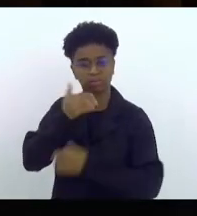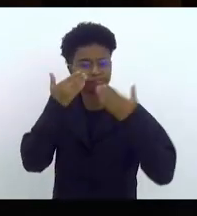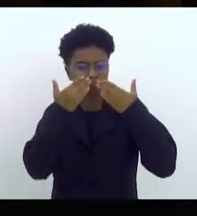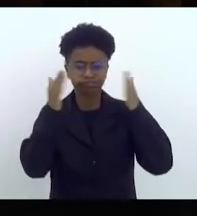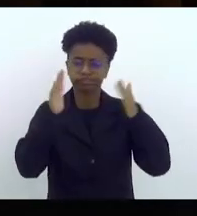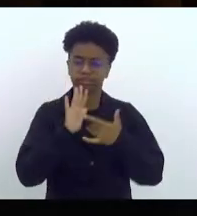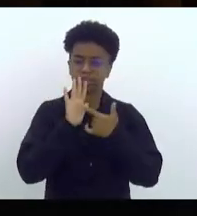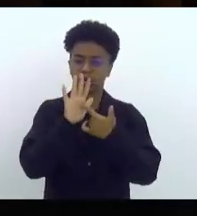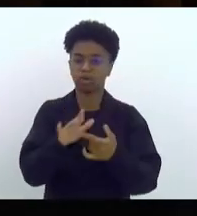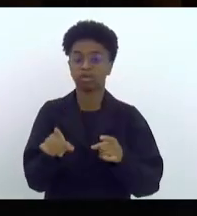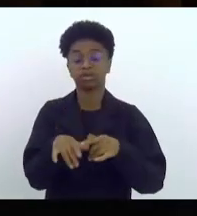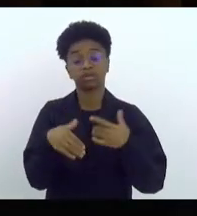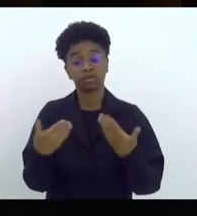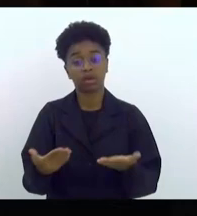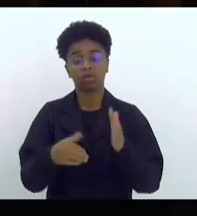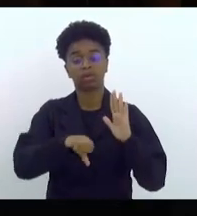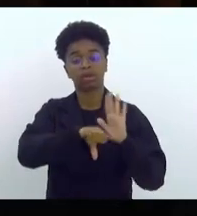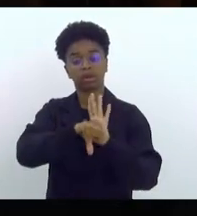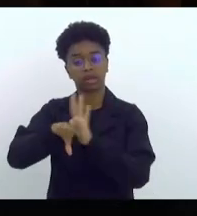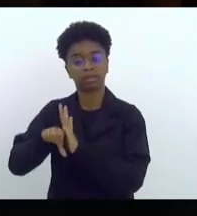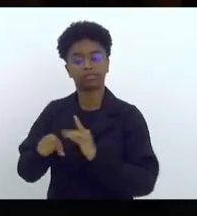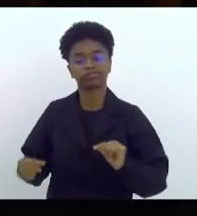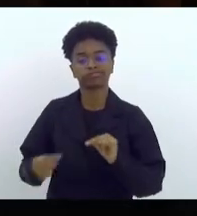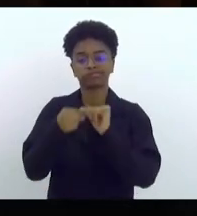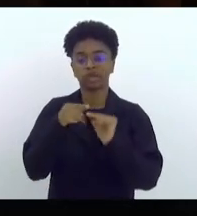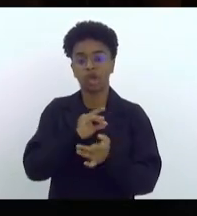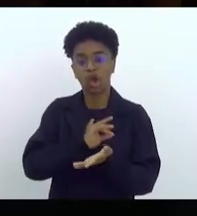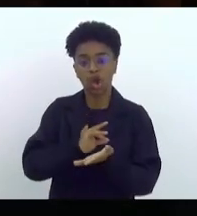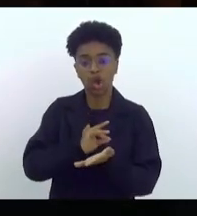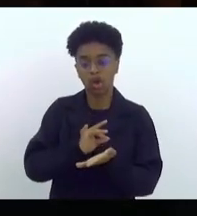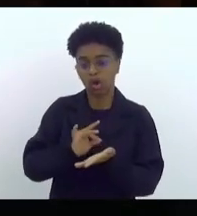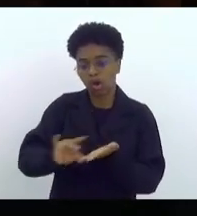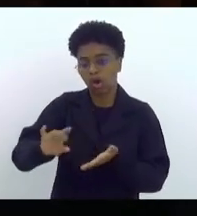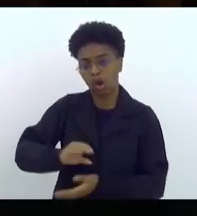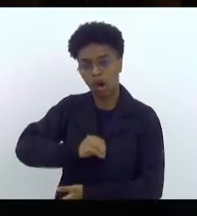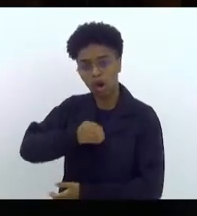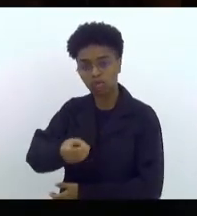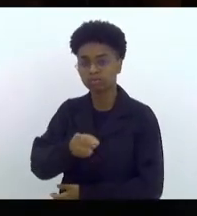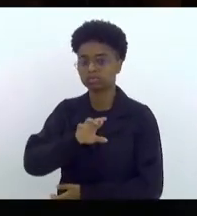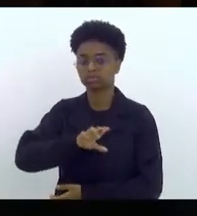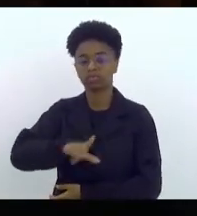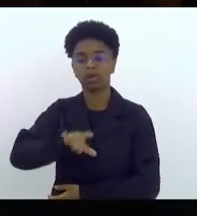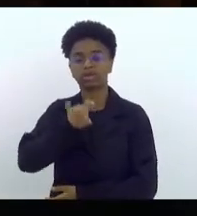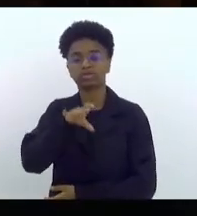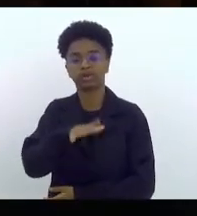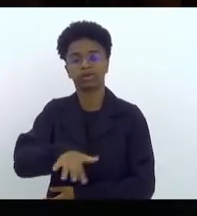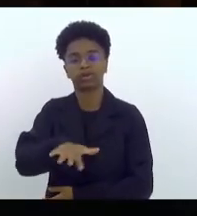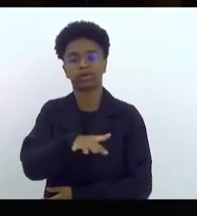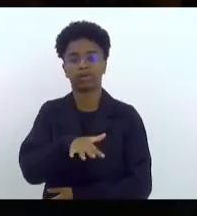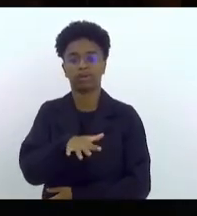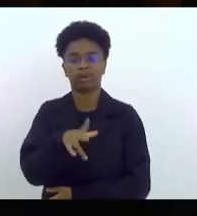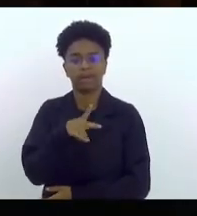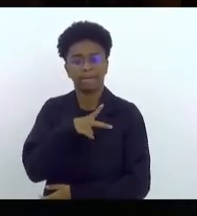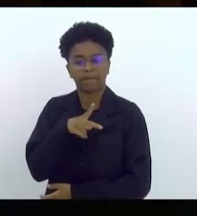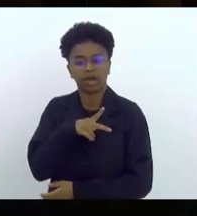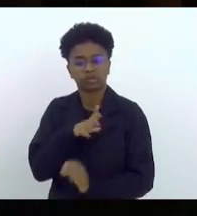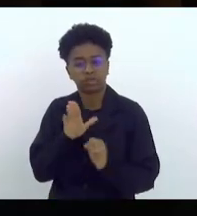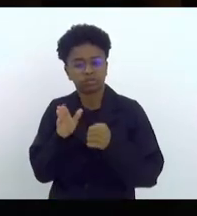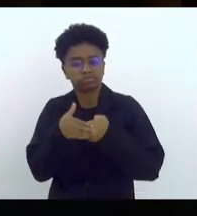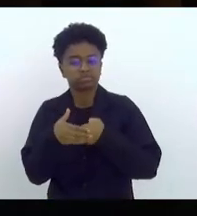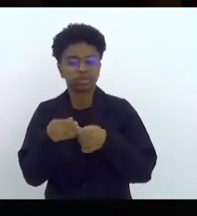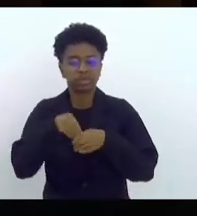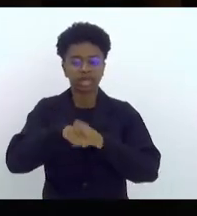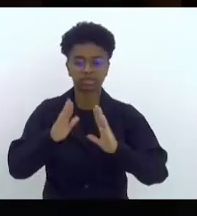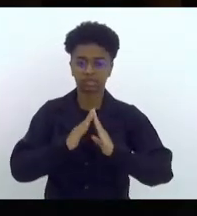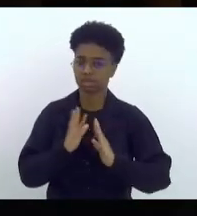Então, os crimes de ódio, eles não só ficam no campo do privado, dentro das suas